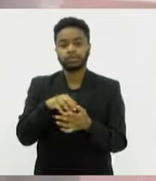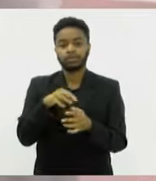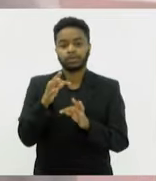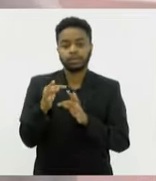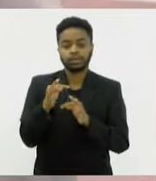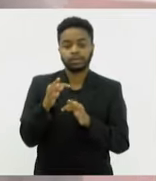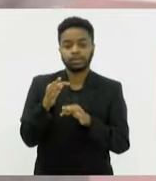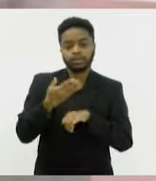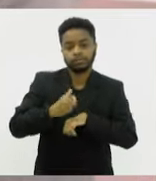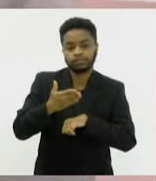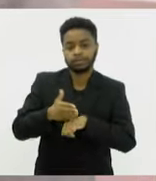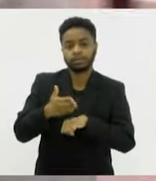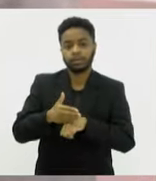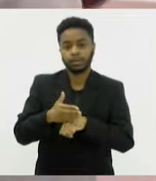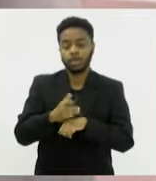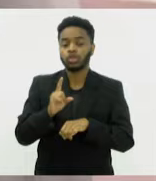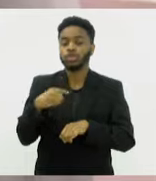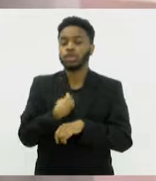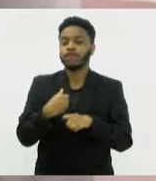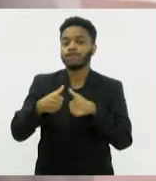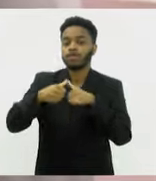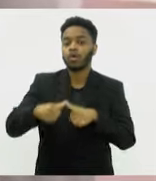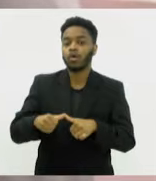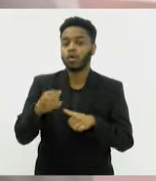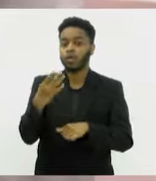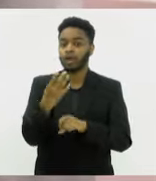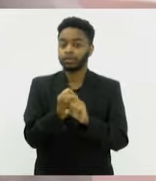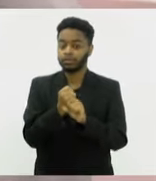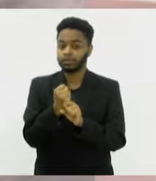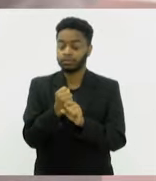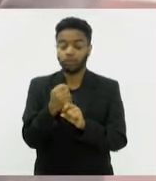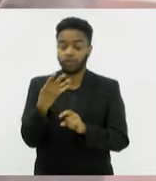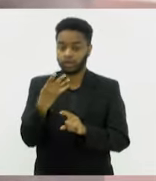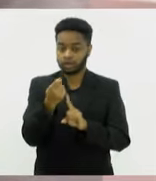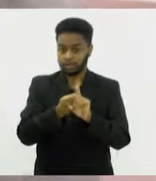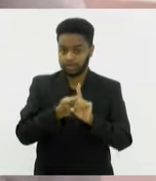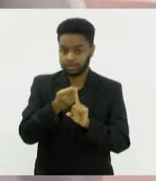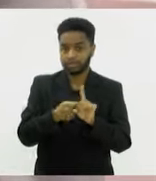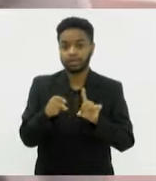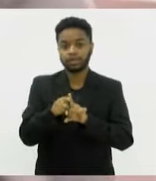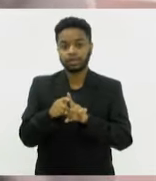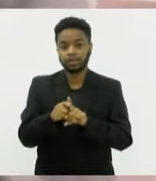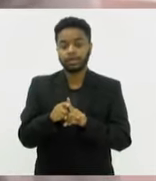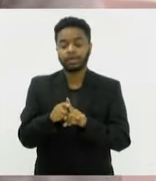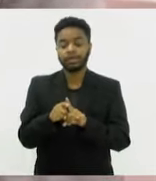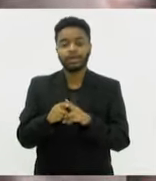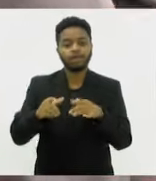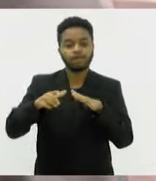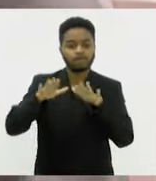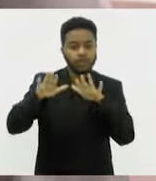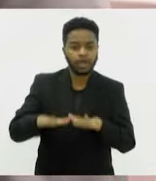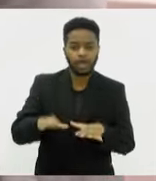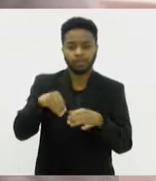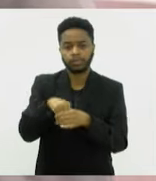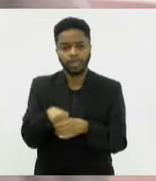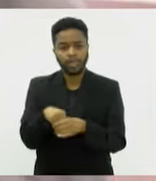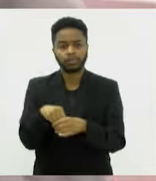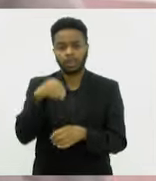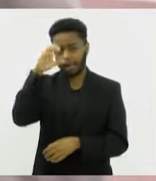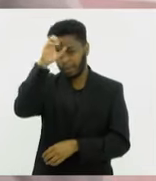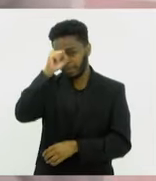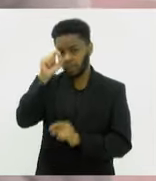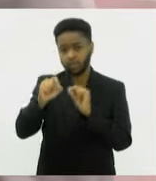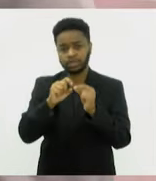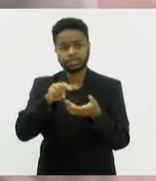ficamos ali quatro meses, né? E ficamos mais de 20 dias em regime de internato, pra aprender o que era, né? O